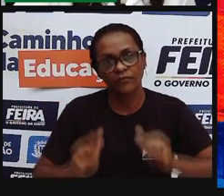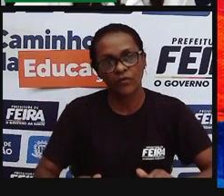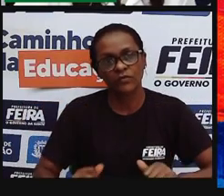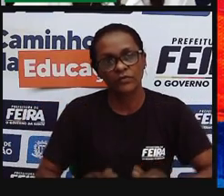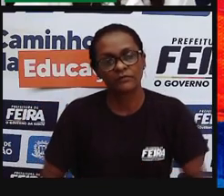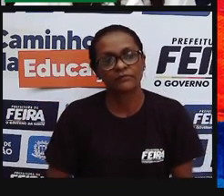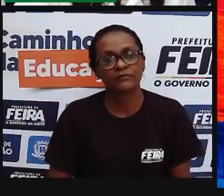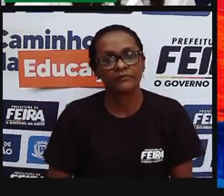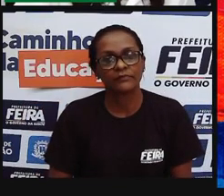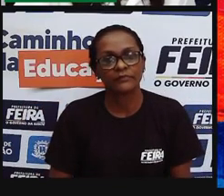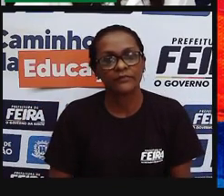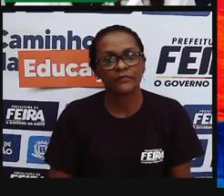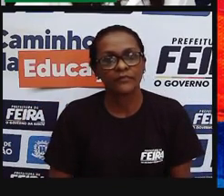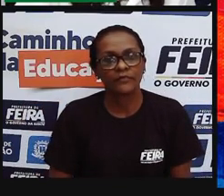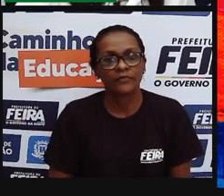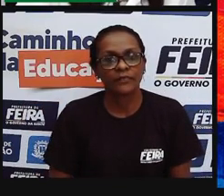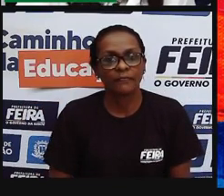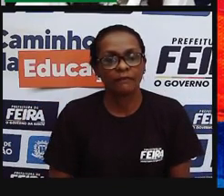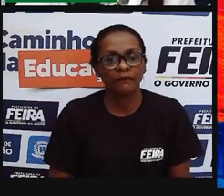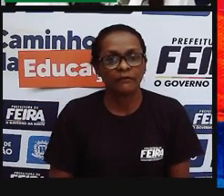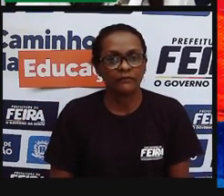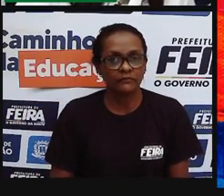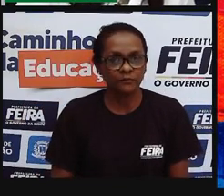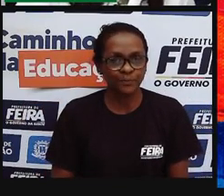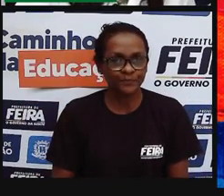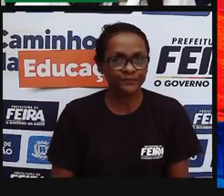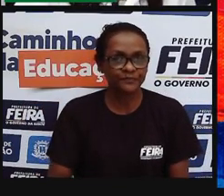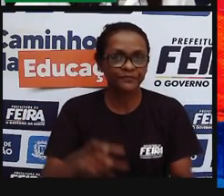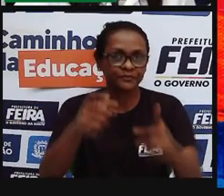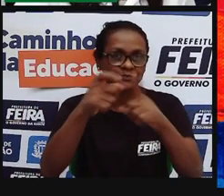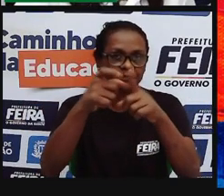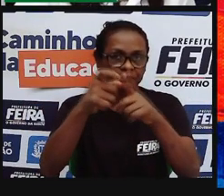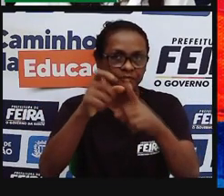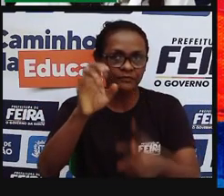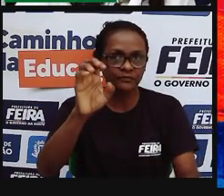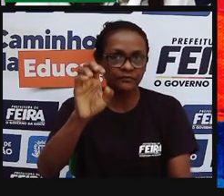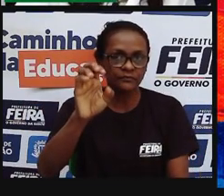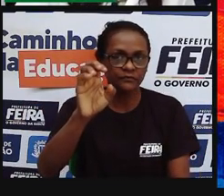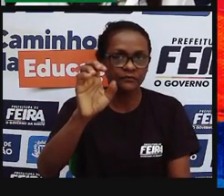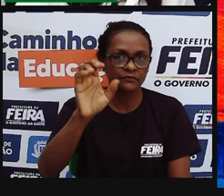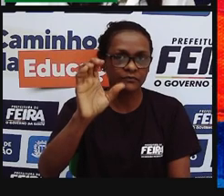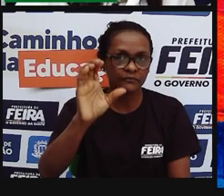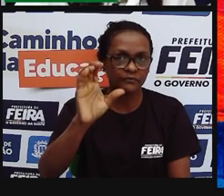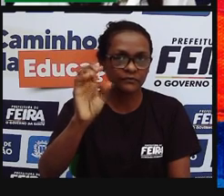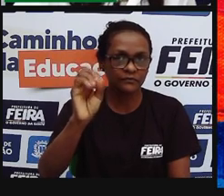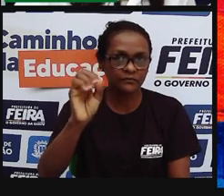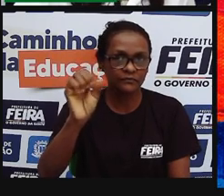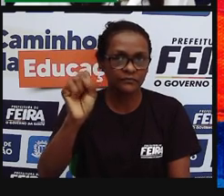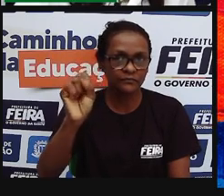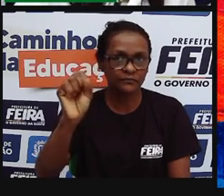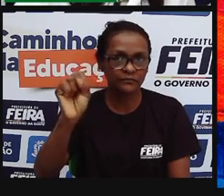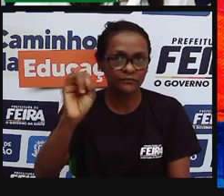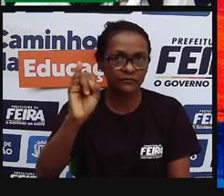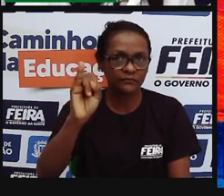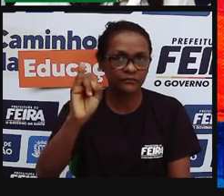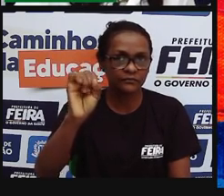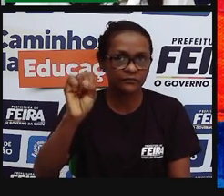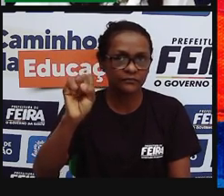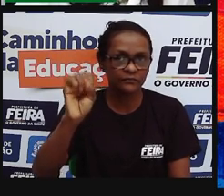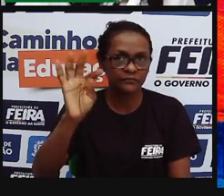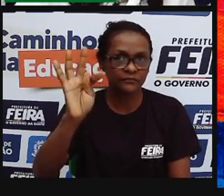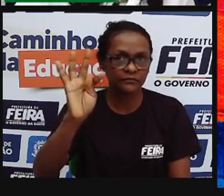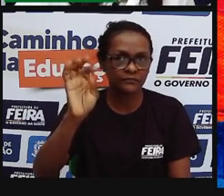e aí, eu trago, então, aqui, uma diferença, certo, do ecossistema, para bioma, então, quando a gente fala de